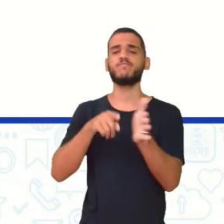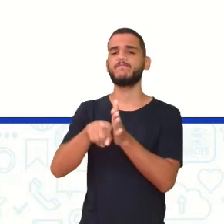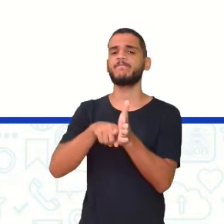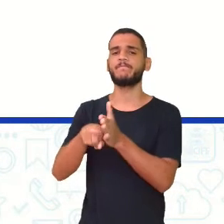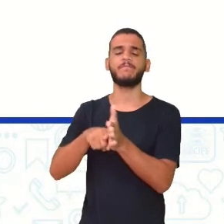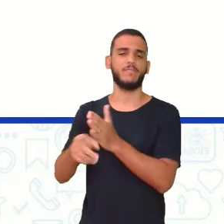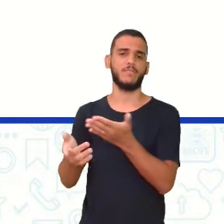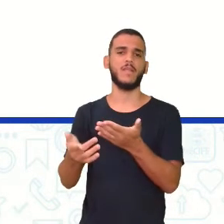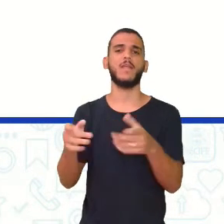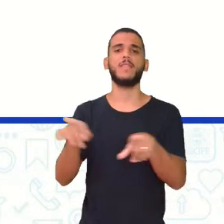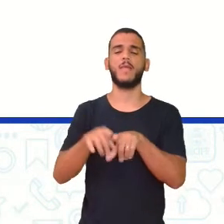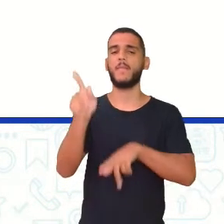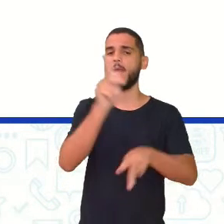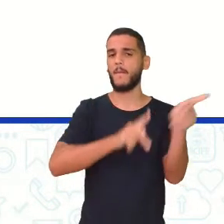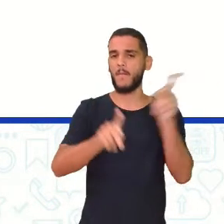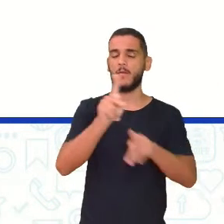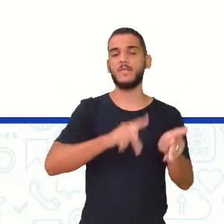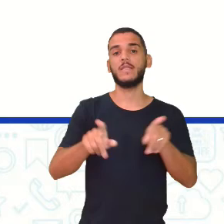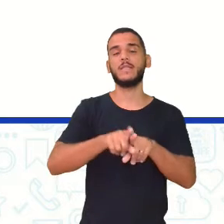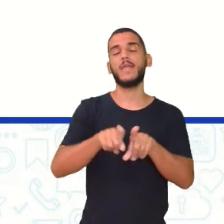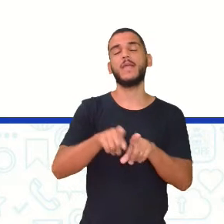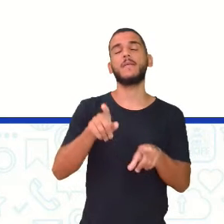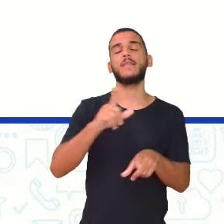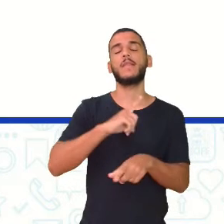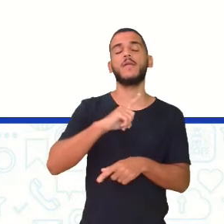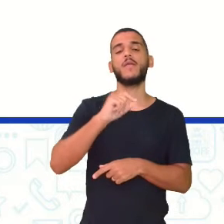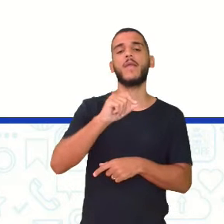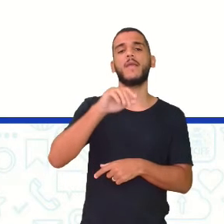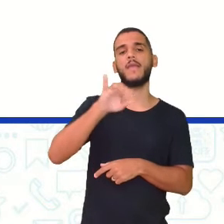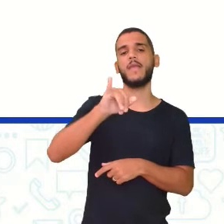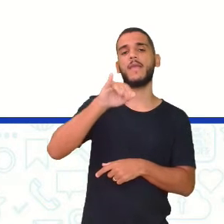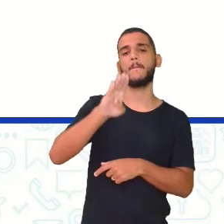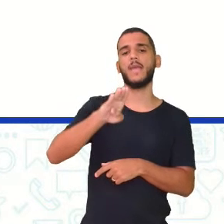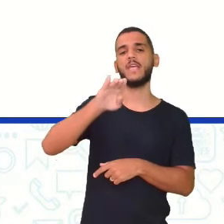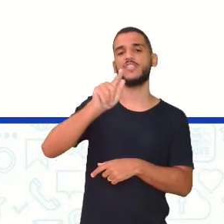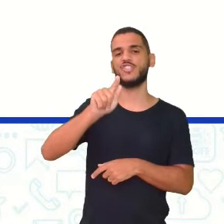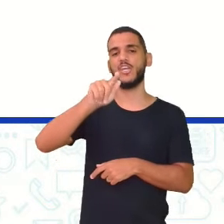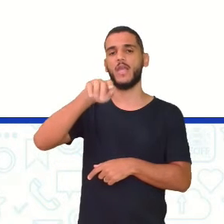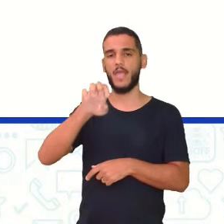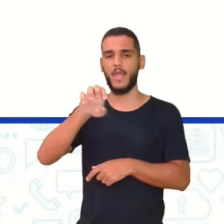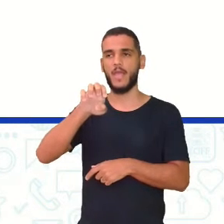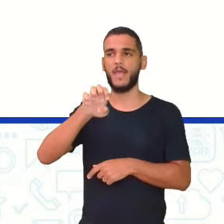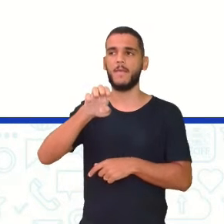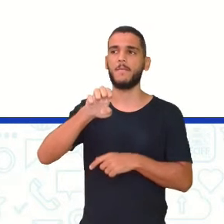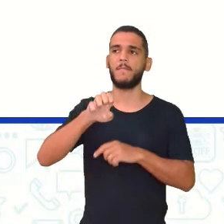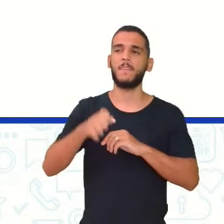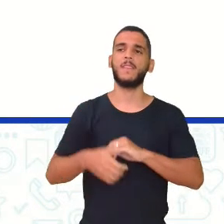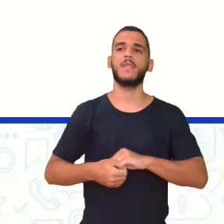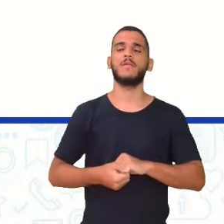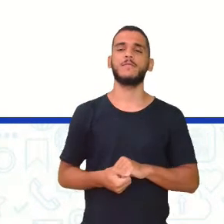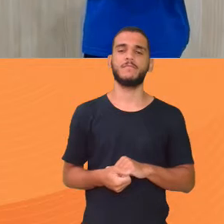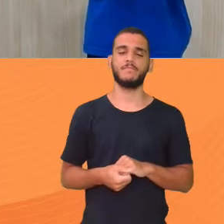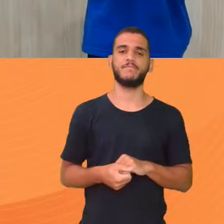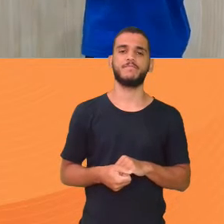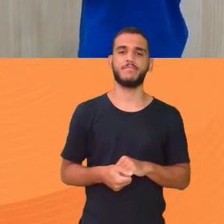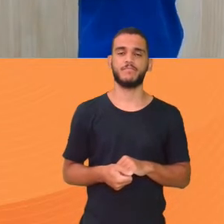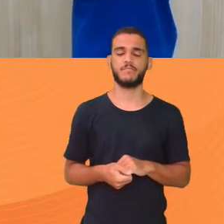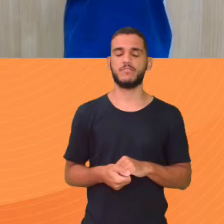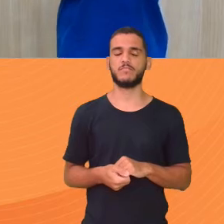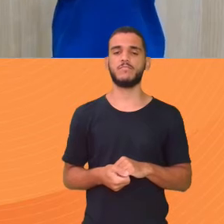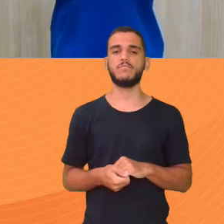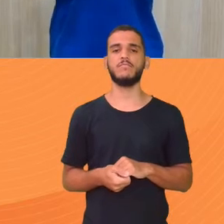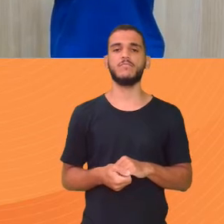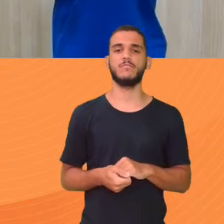fala isso De população em amostra É o IBGE Cleitinho, bota aquela tela Cleitinho Que fica aí o Eu e a E o slidezinho É impossível